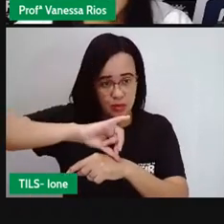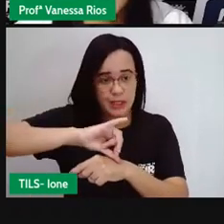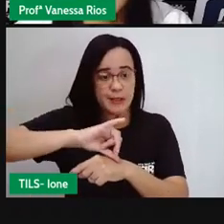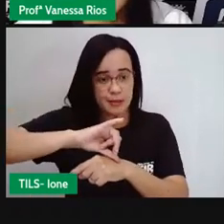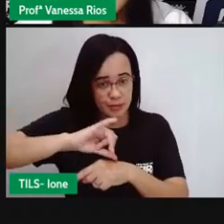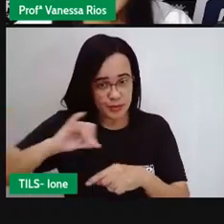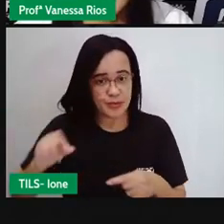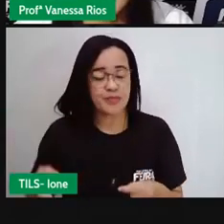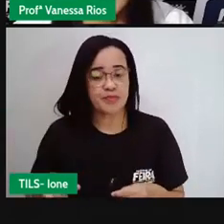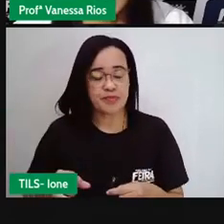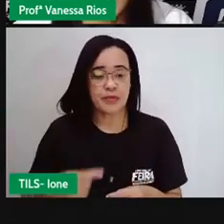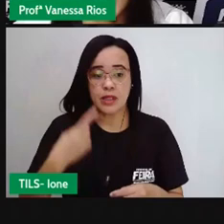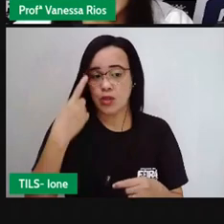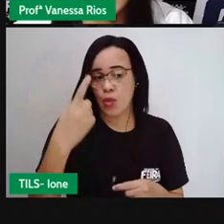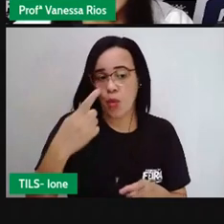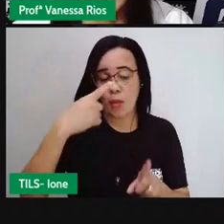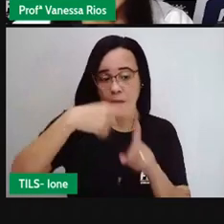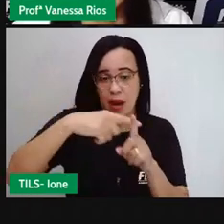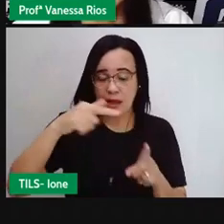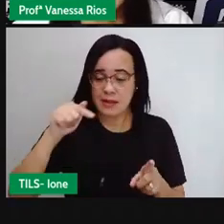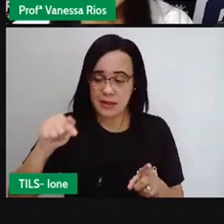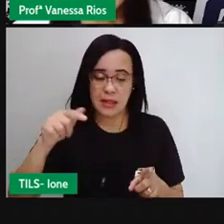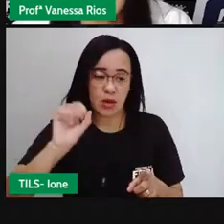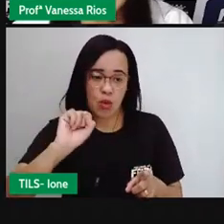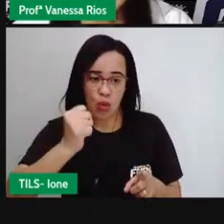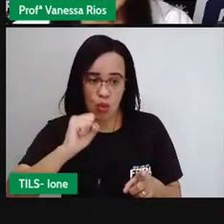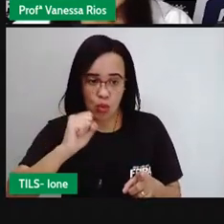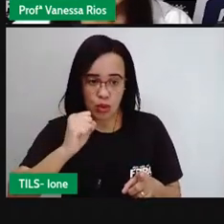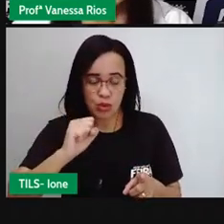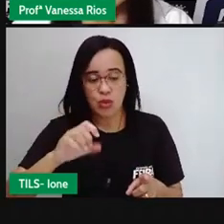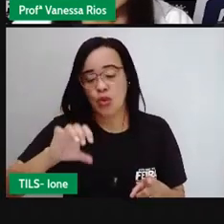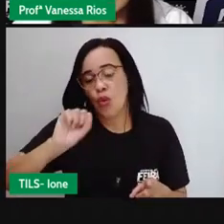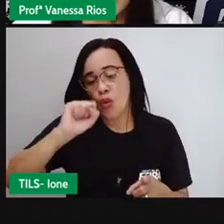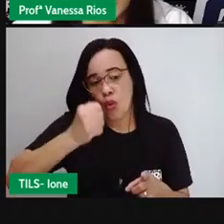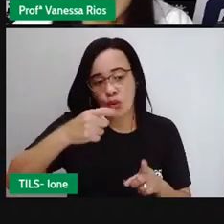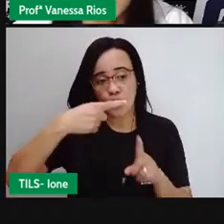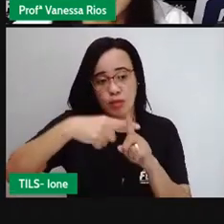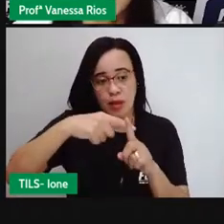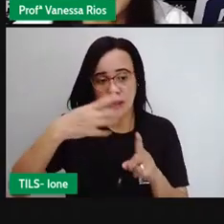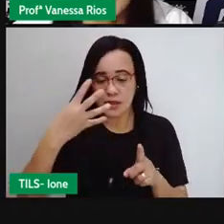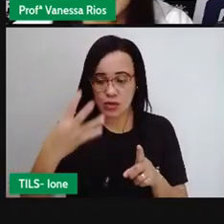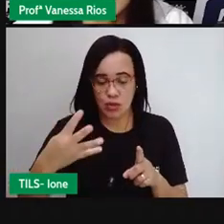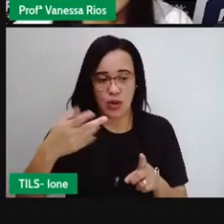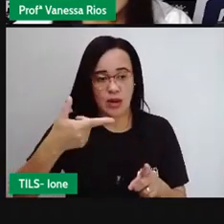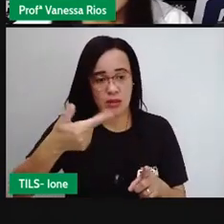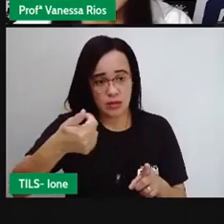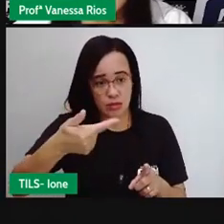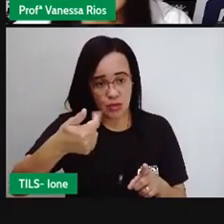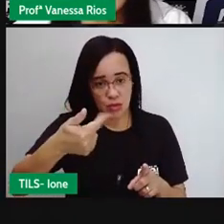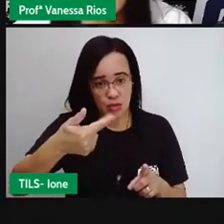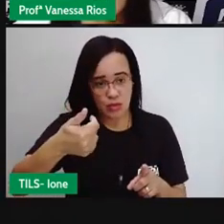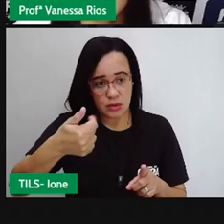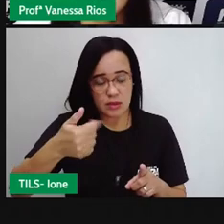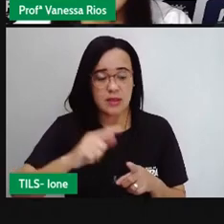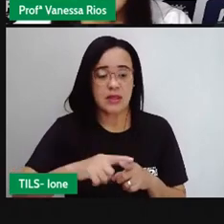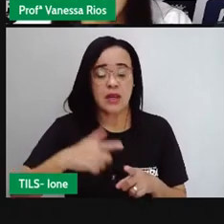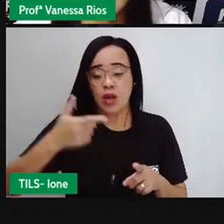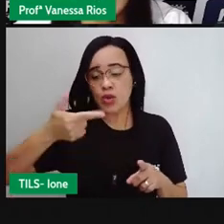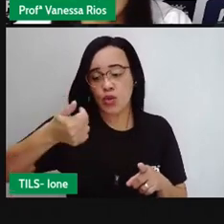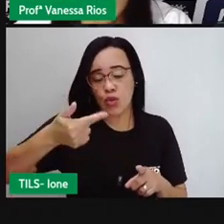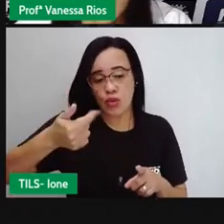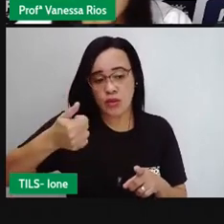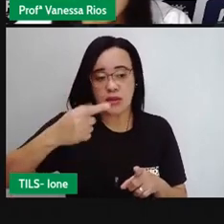sete oito oito mais quatro doze doze mais dois